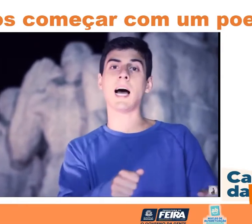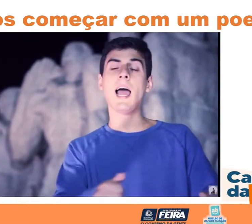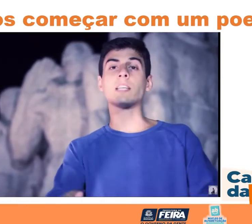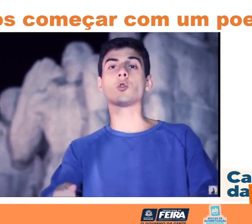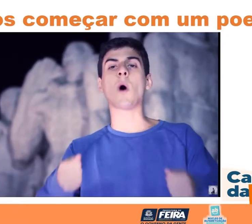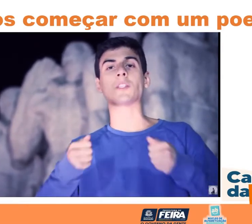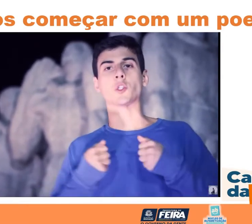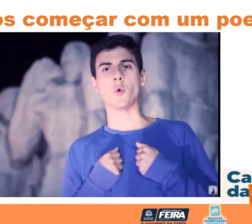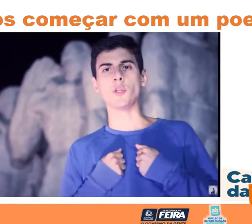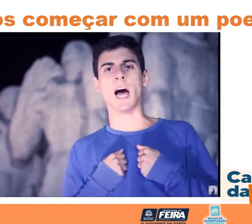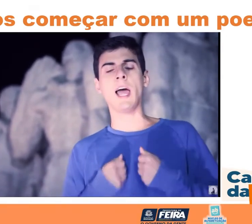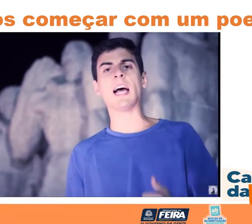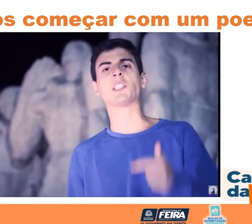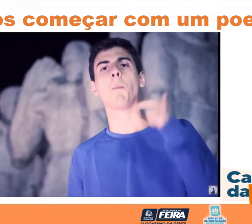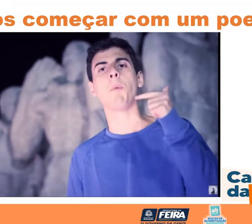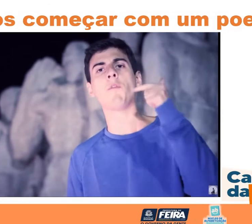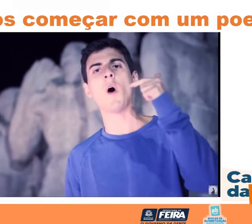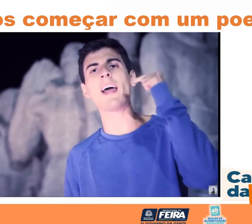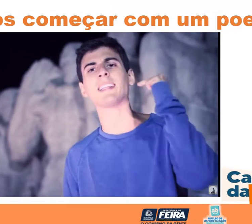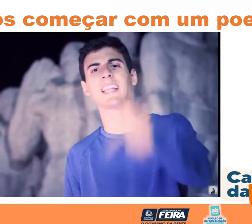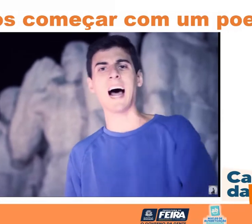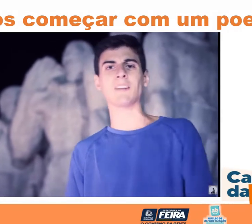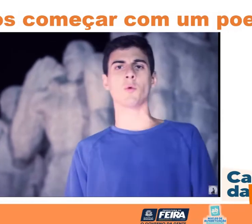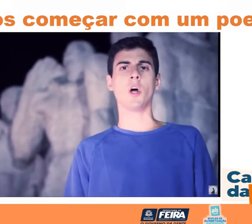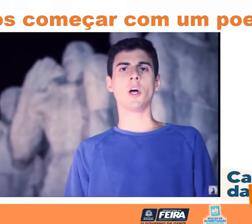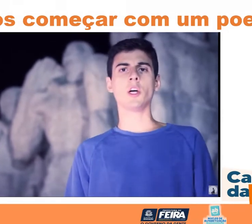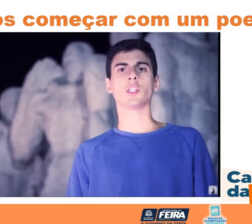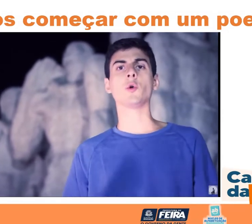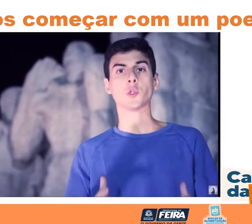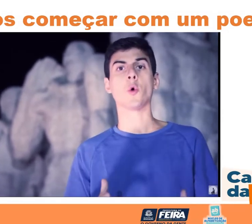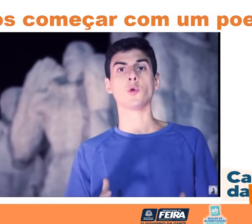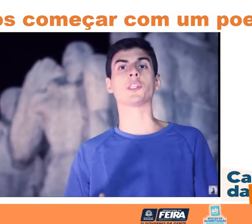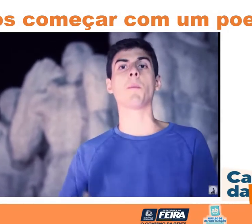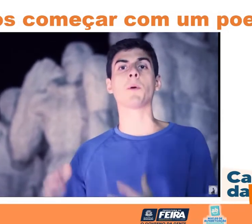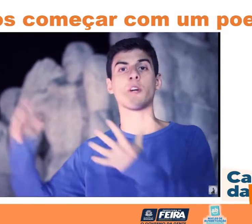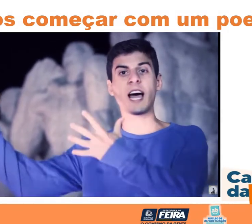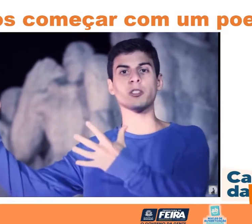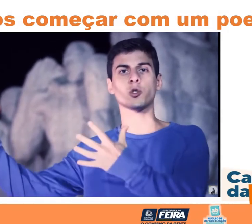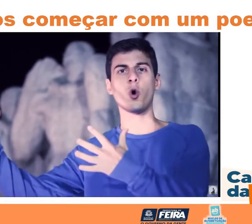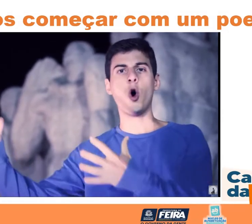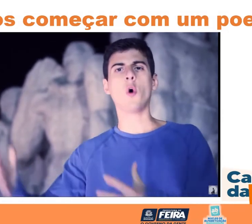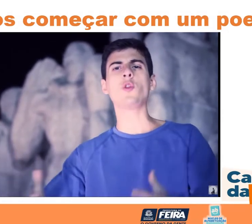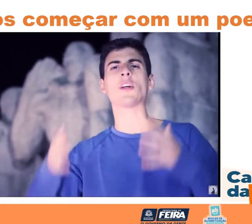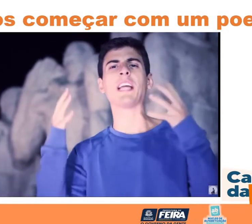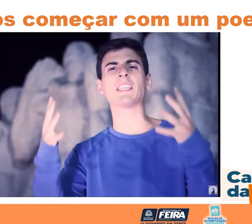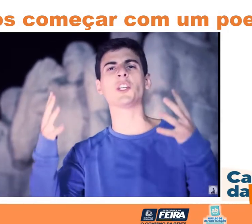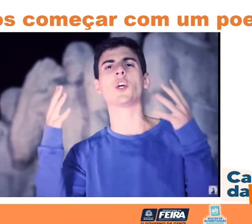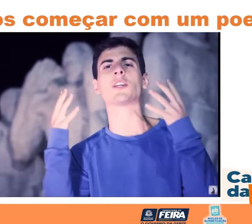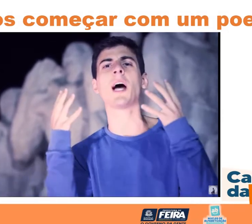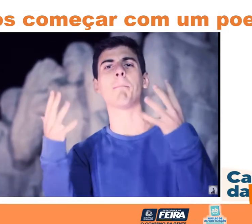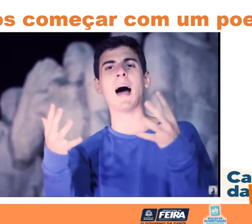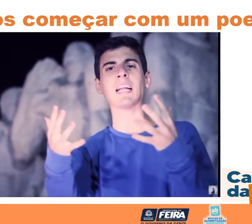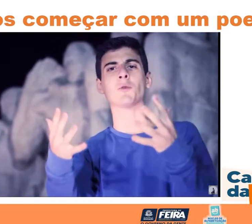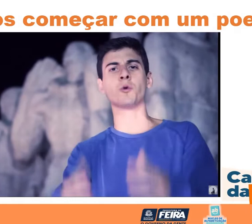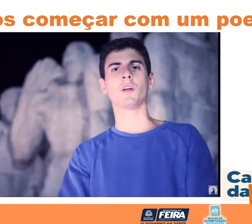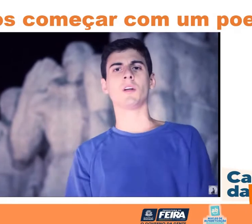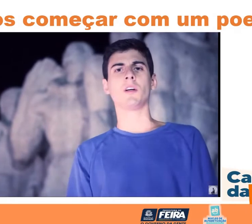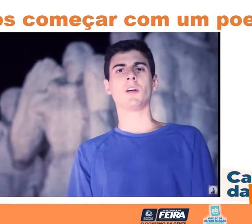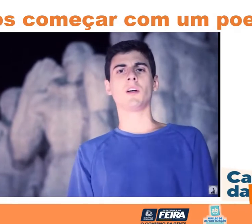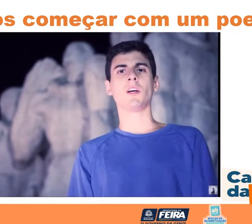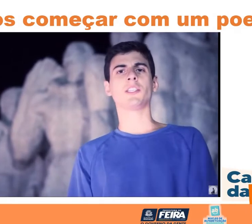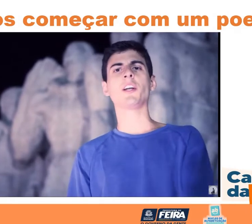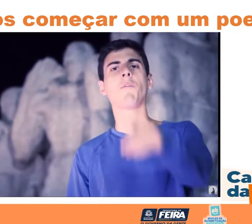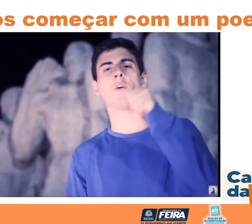sina é sua suna, é seu povo arretado. Se o Sul nos deu progresso, o Nordeste, Jorge Amado.